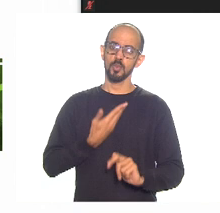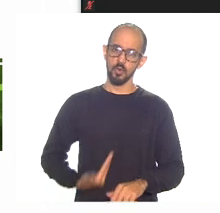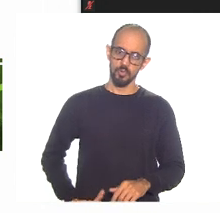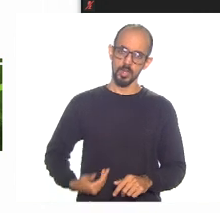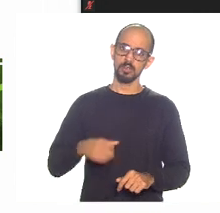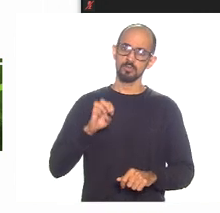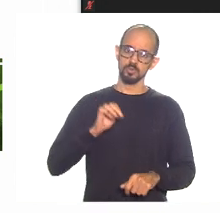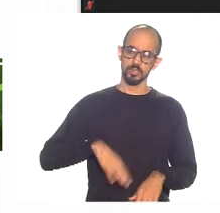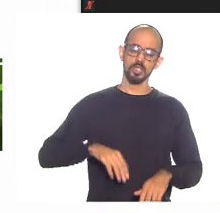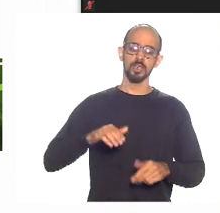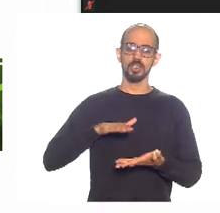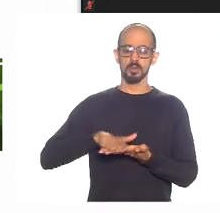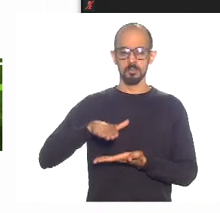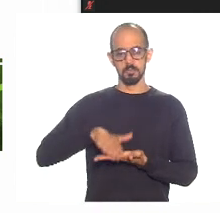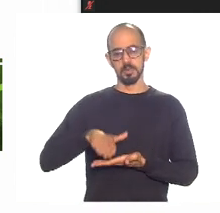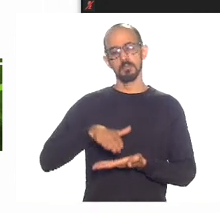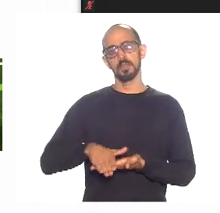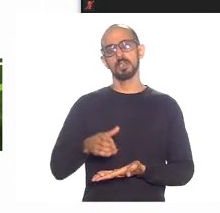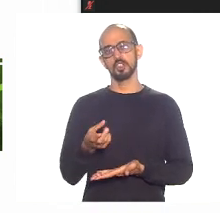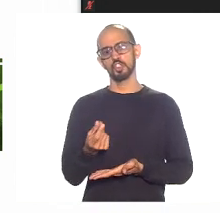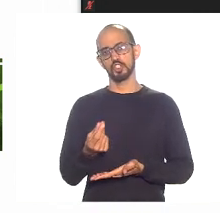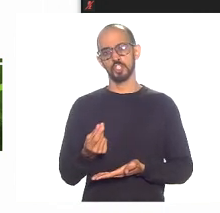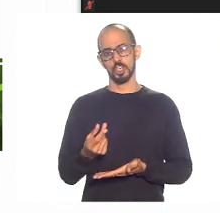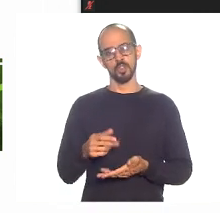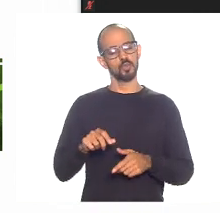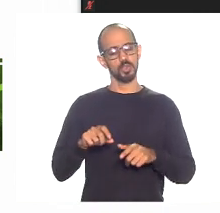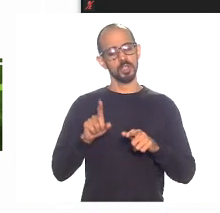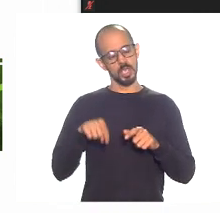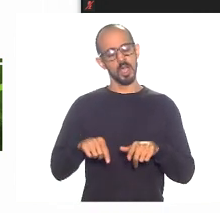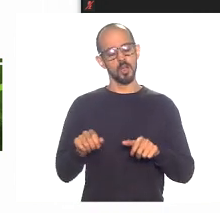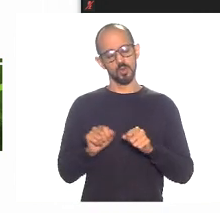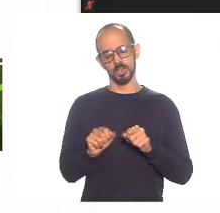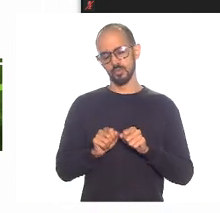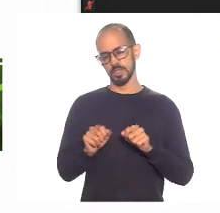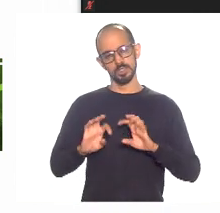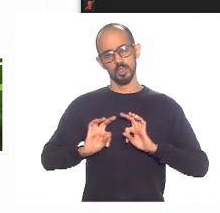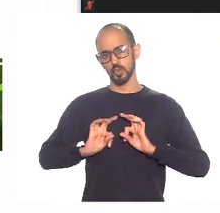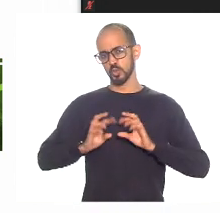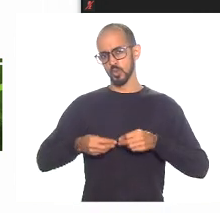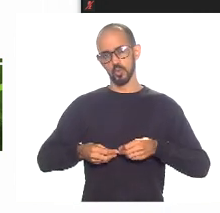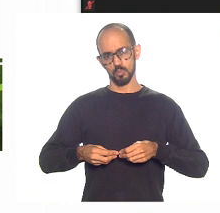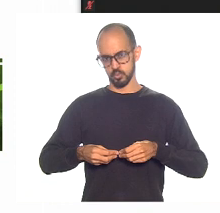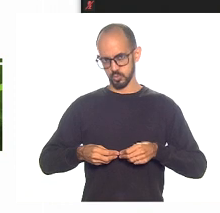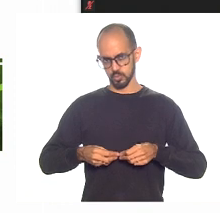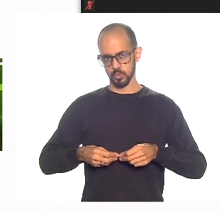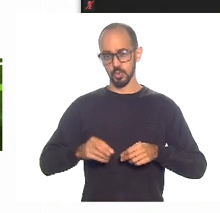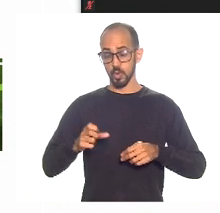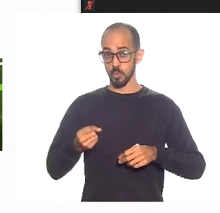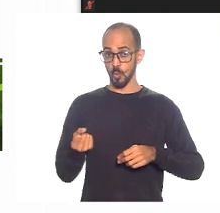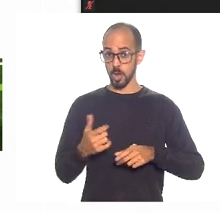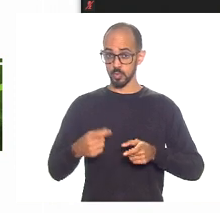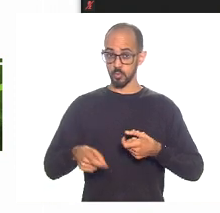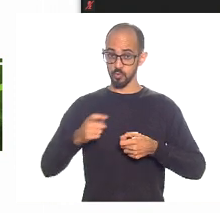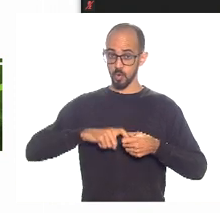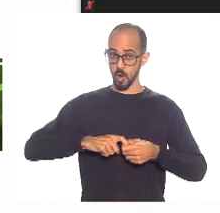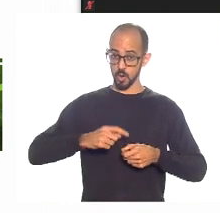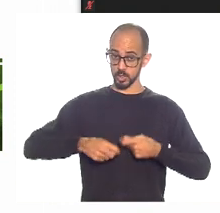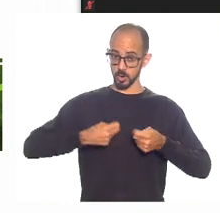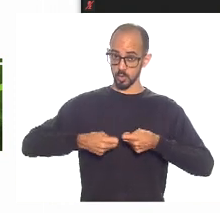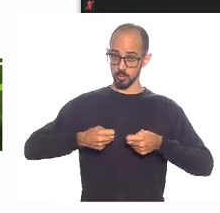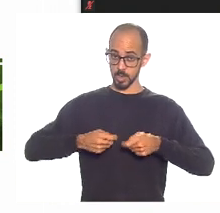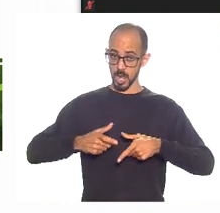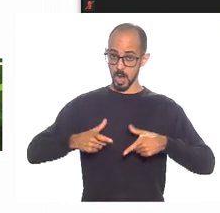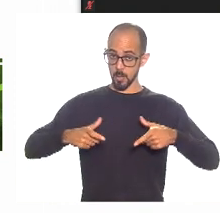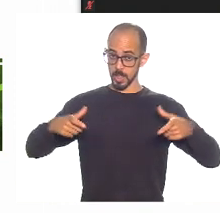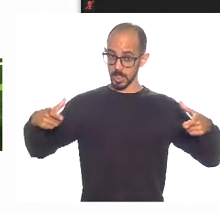está na emissão de moeda, e é isso que os principais países do mundo estão fazendo. E na hora em a economia volta a crescer, gente, a receita tributária